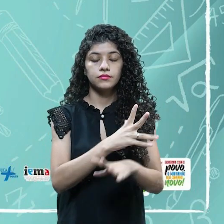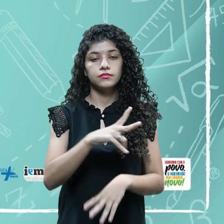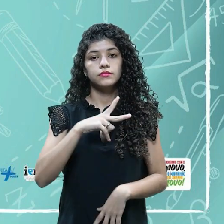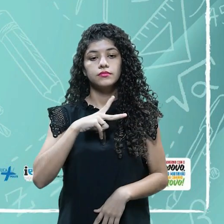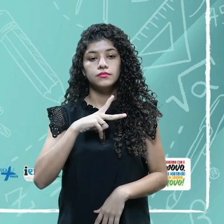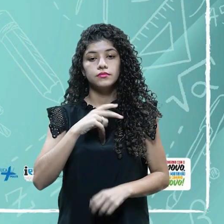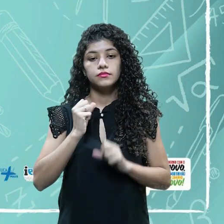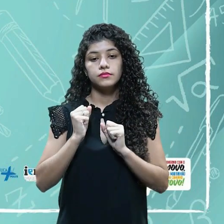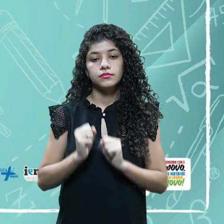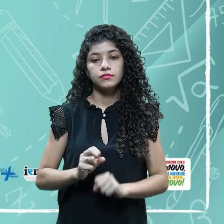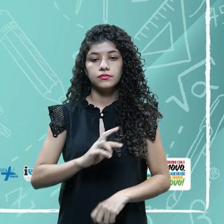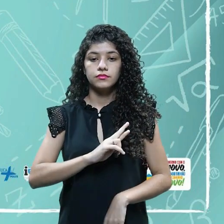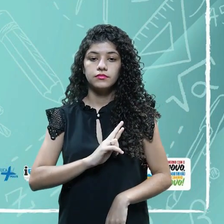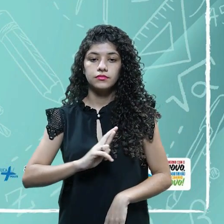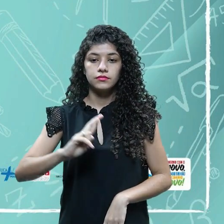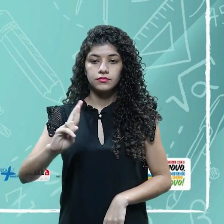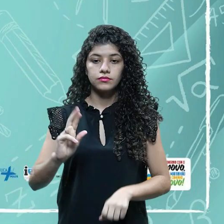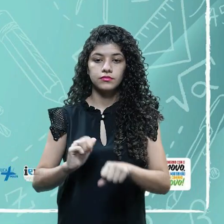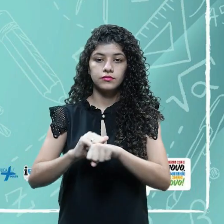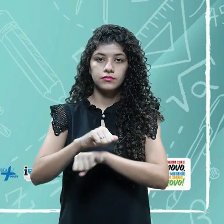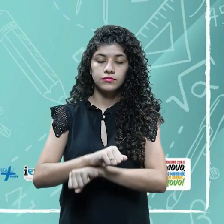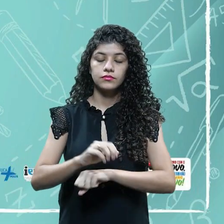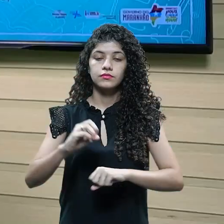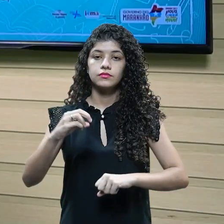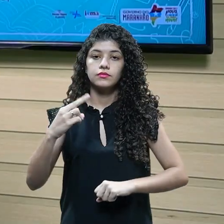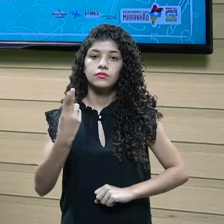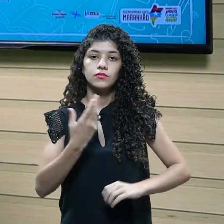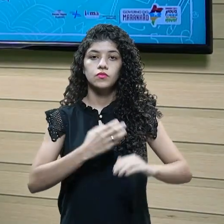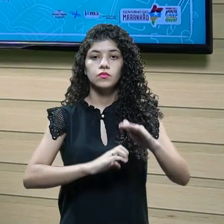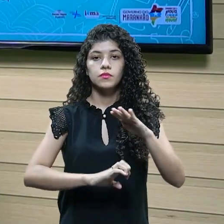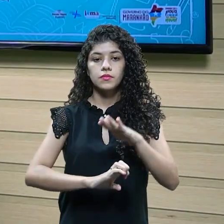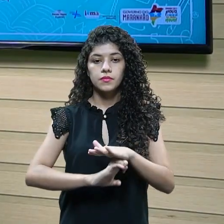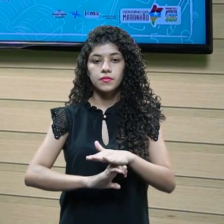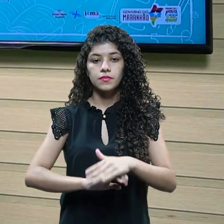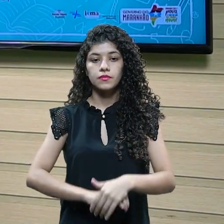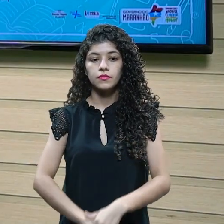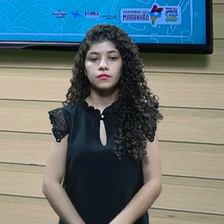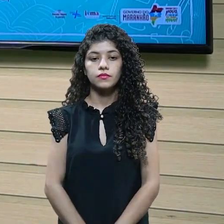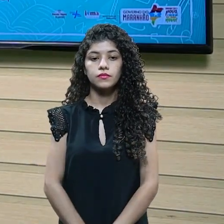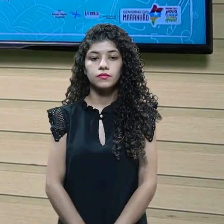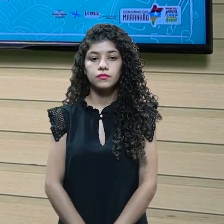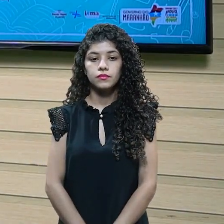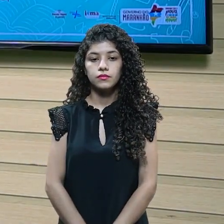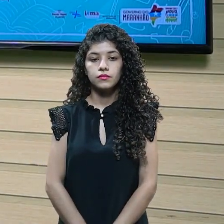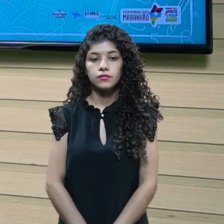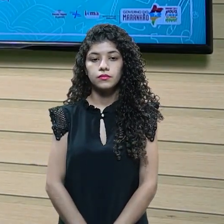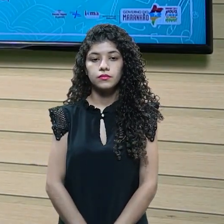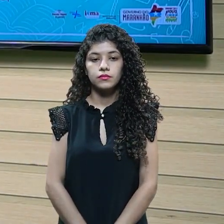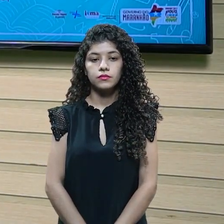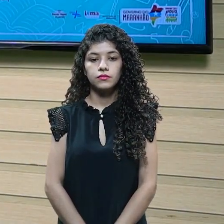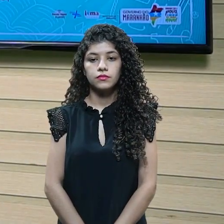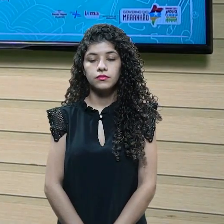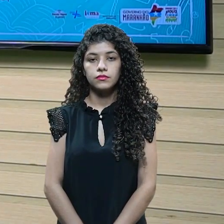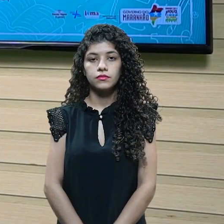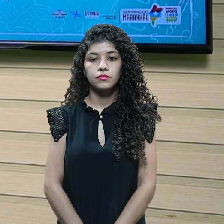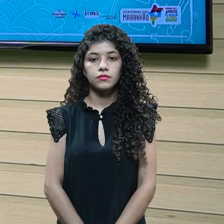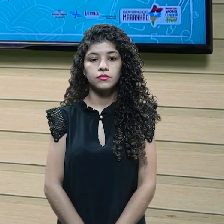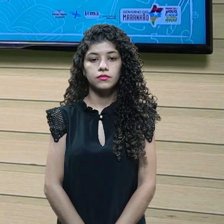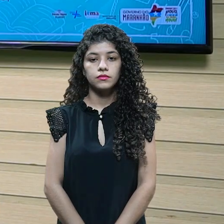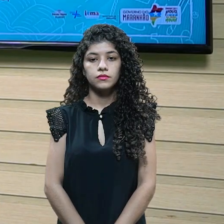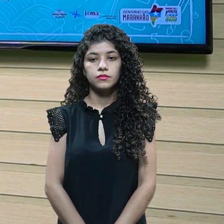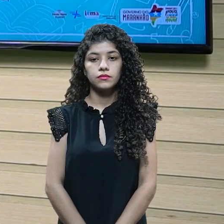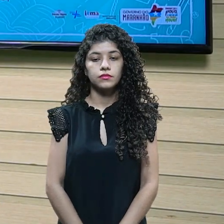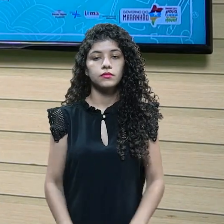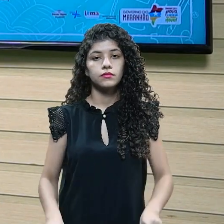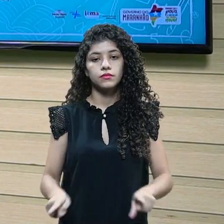religioso, universitário ou empresarial. Bom, hoje a gente vai falar, claro, do cerimonial público, né?